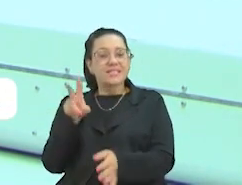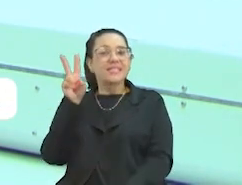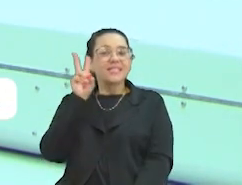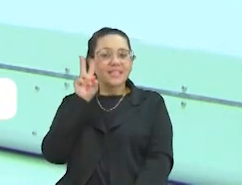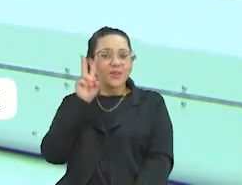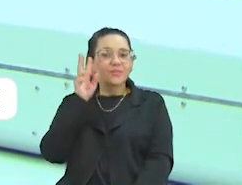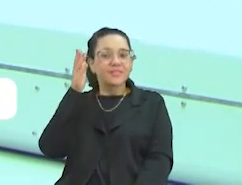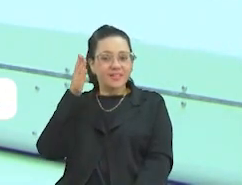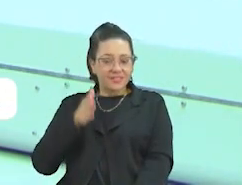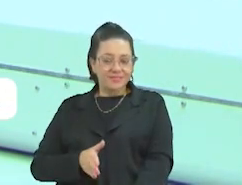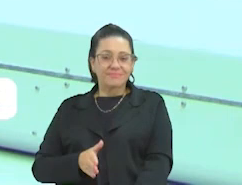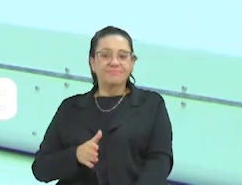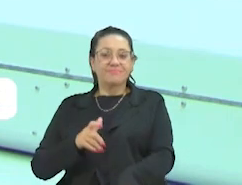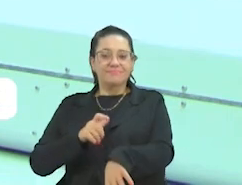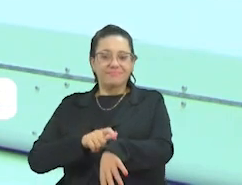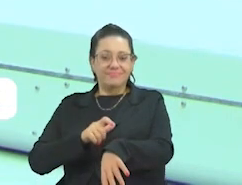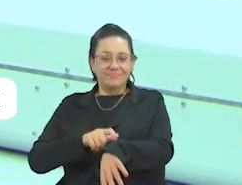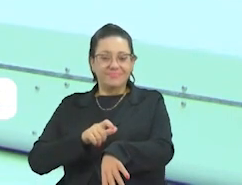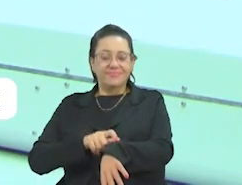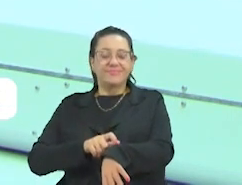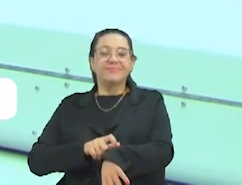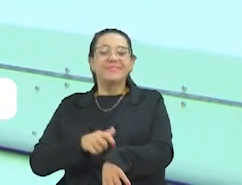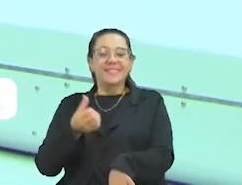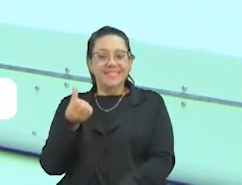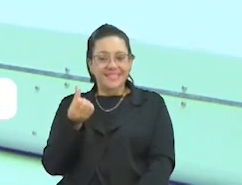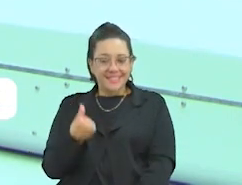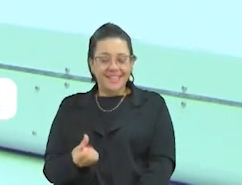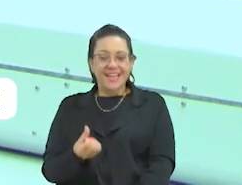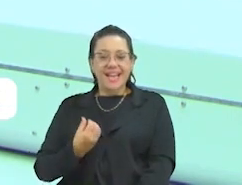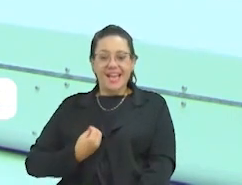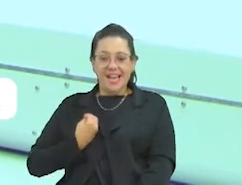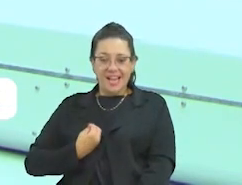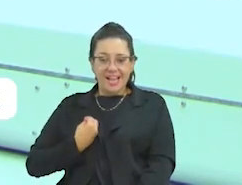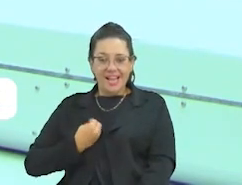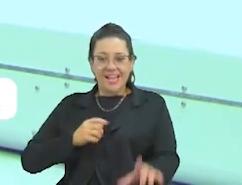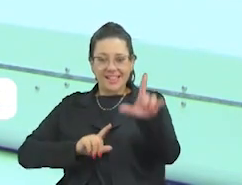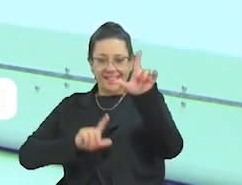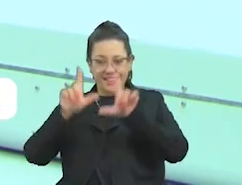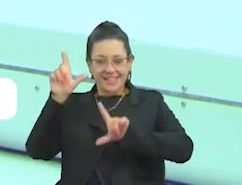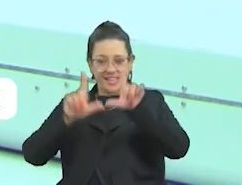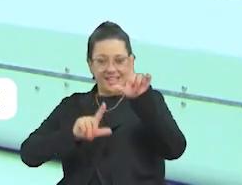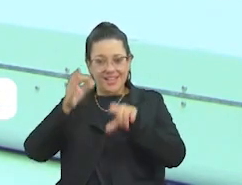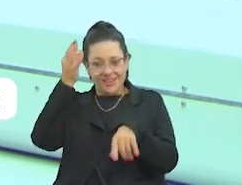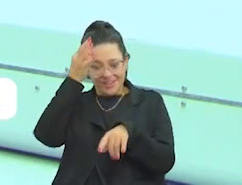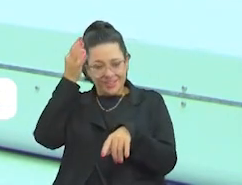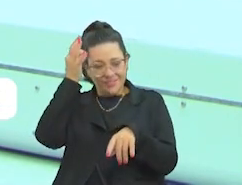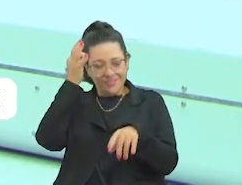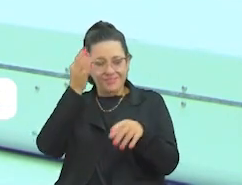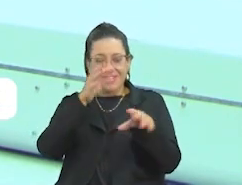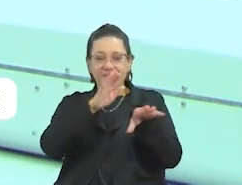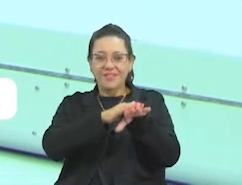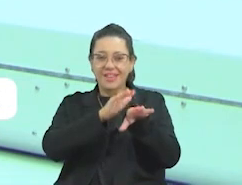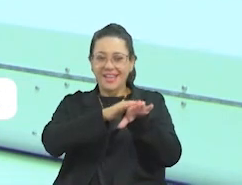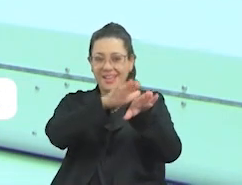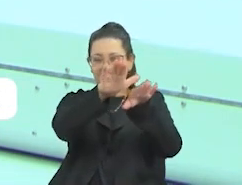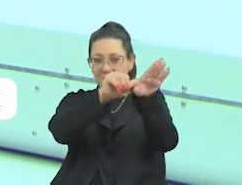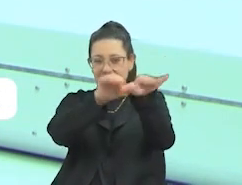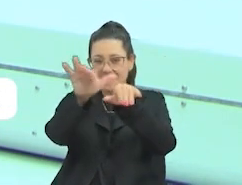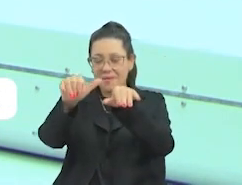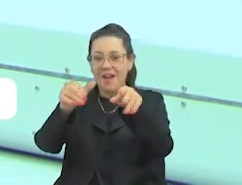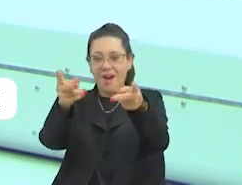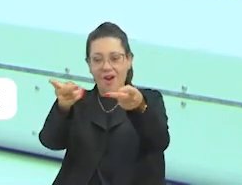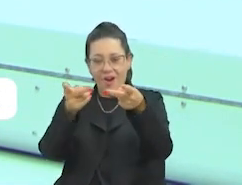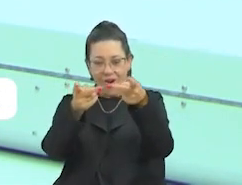segunda-feiras às 18 horas, ao vivo pela TV Unifev, e convidar a população para participar, para fazer